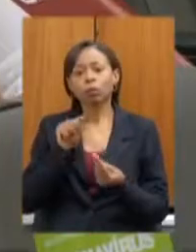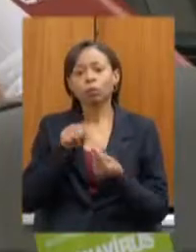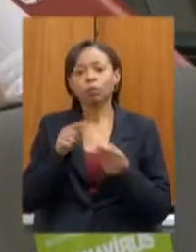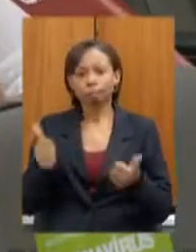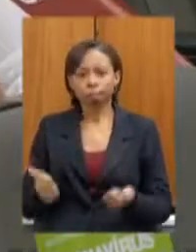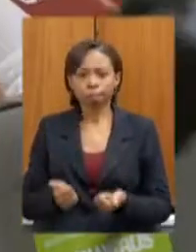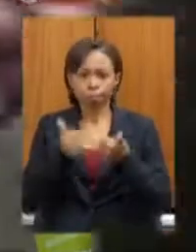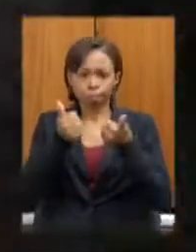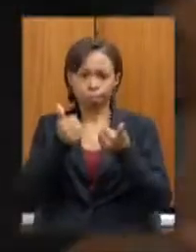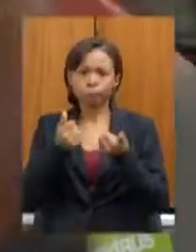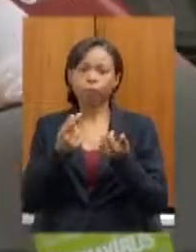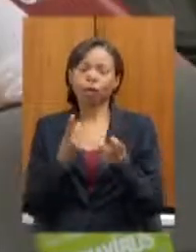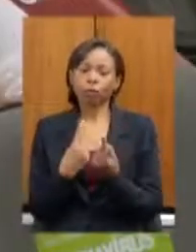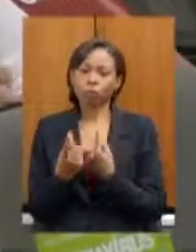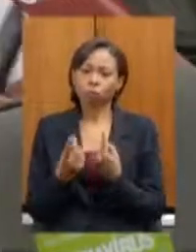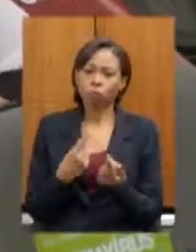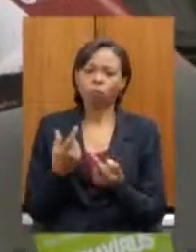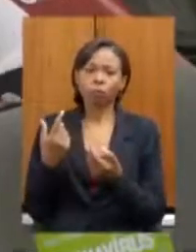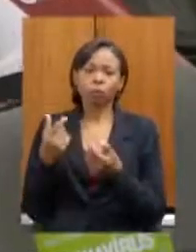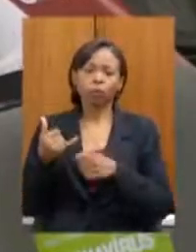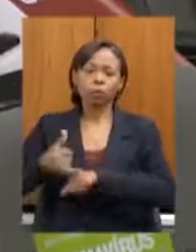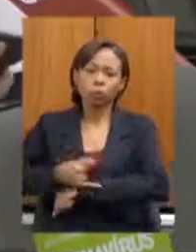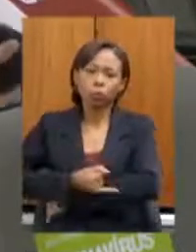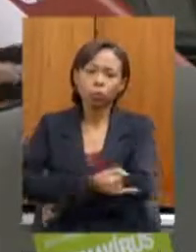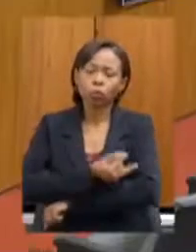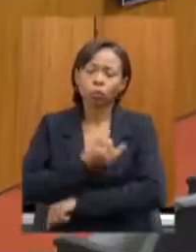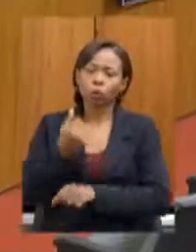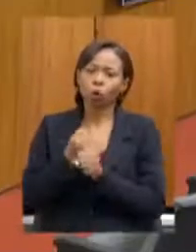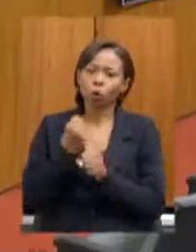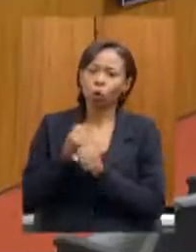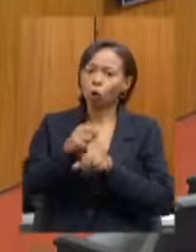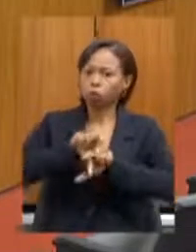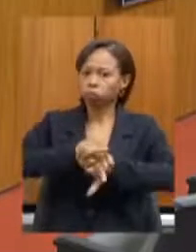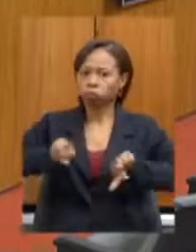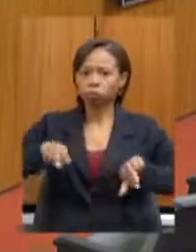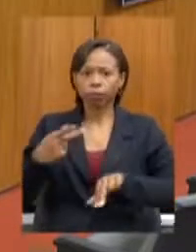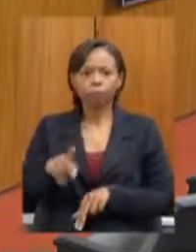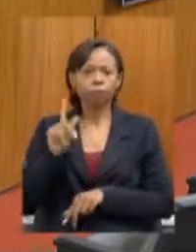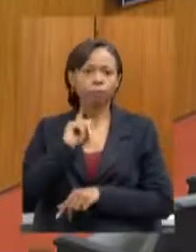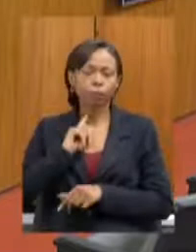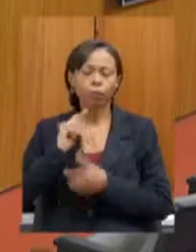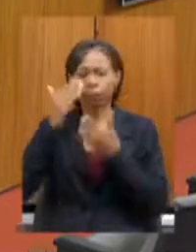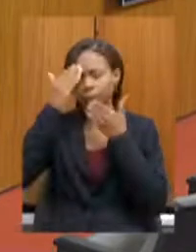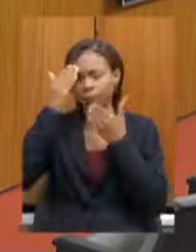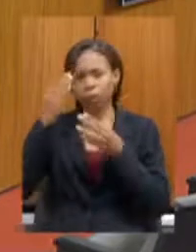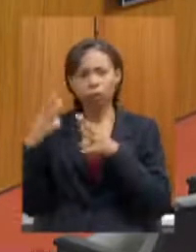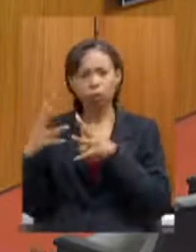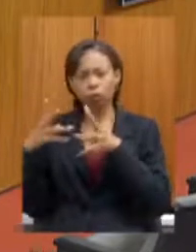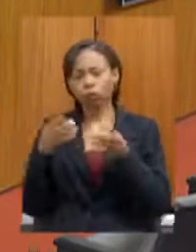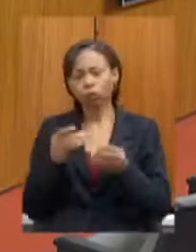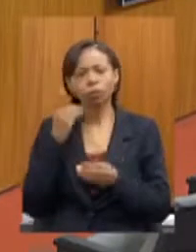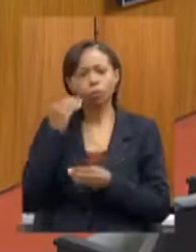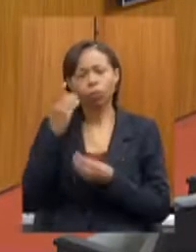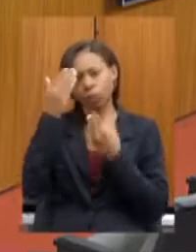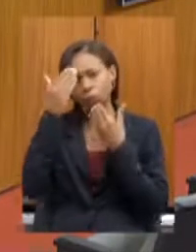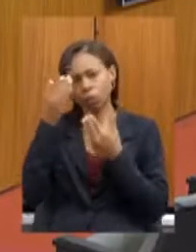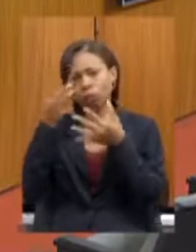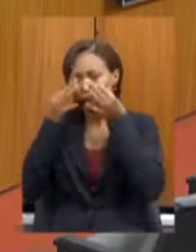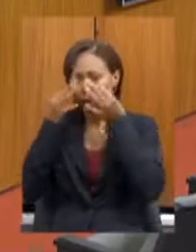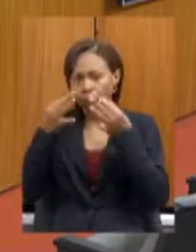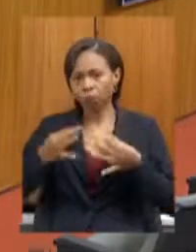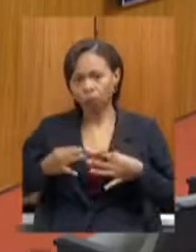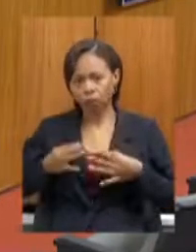do Estado. Muito obrigado, deputado Léo, deputado Raul Gleim, deputado João Leite, obrigado pela atenção e